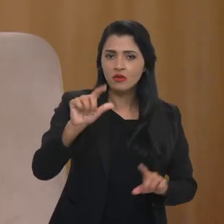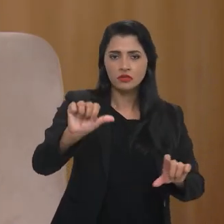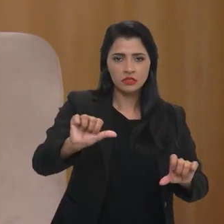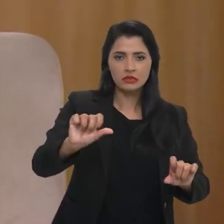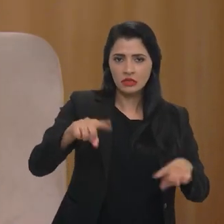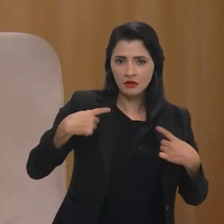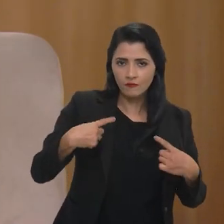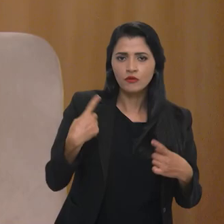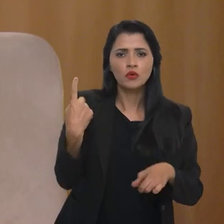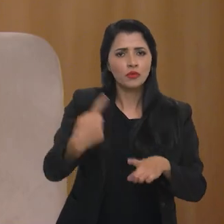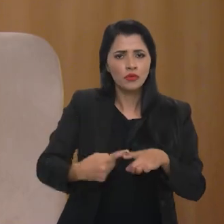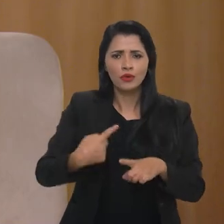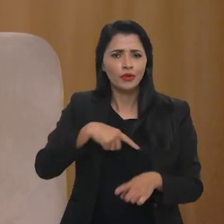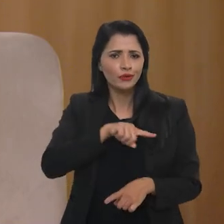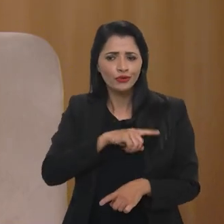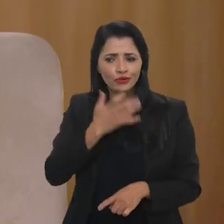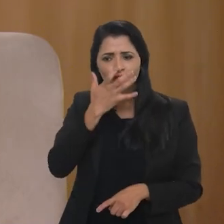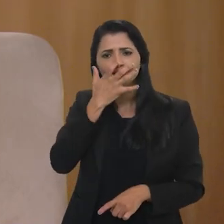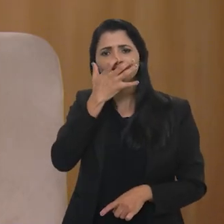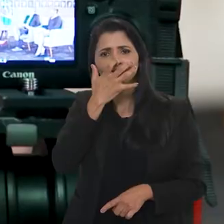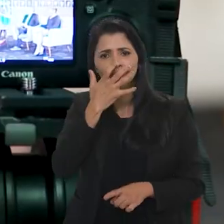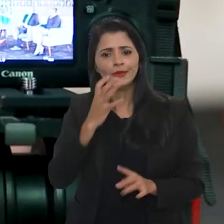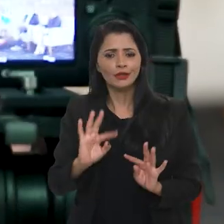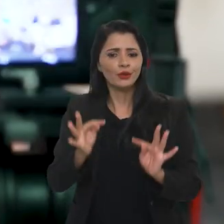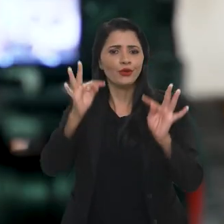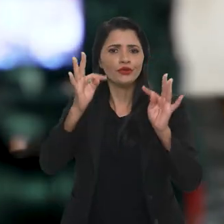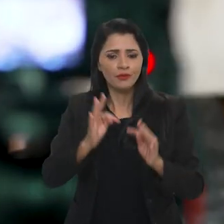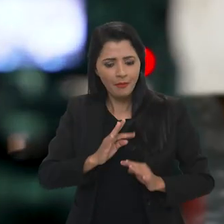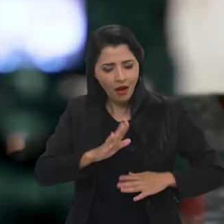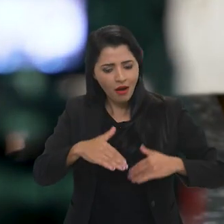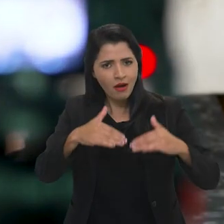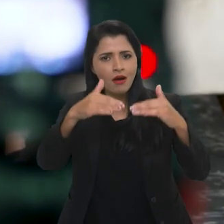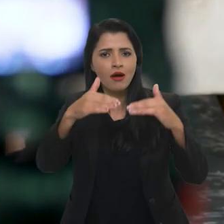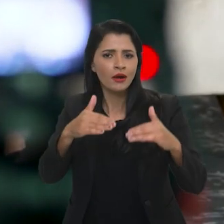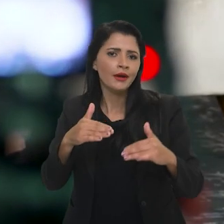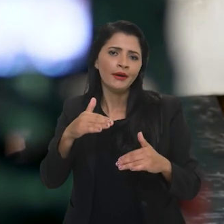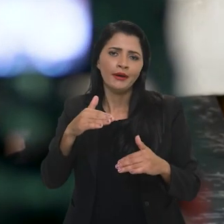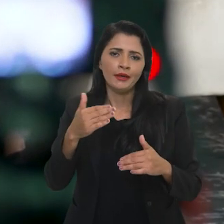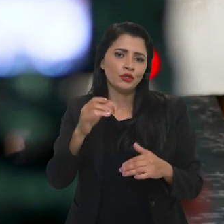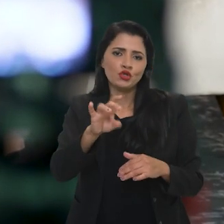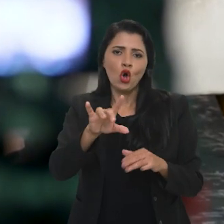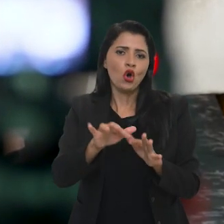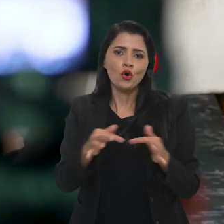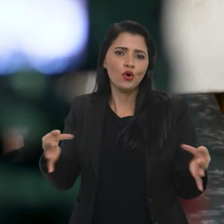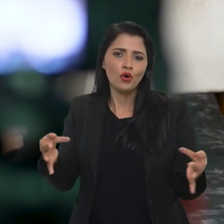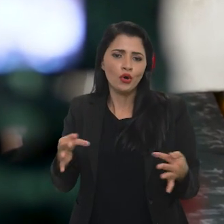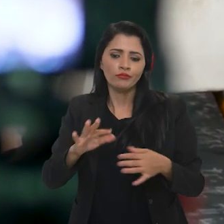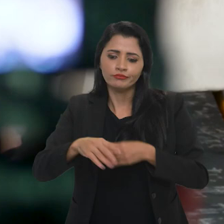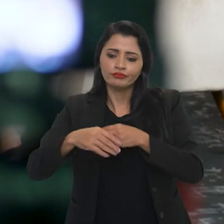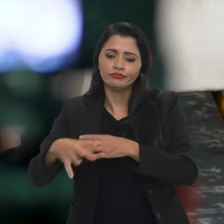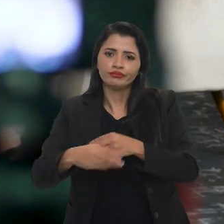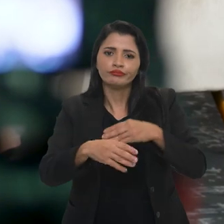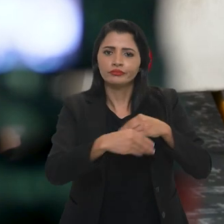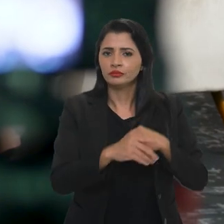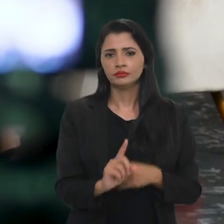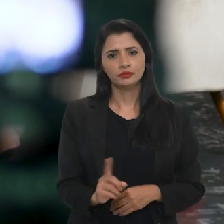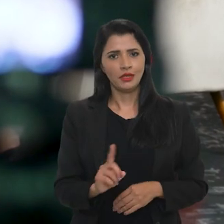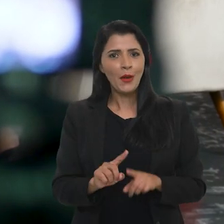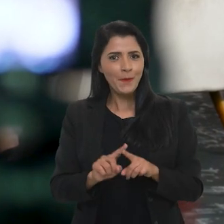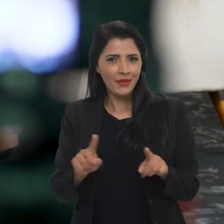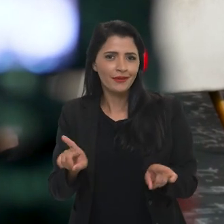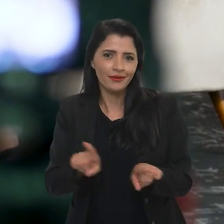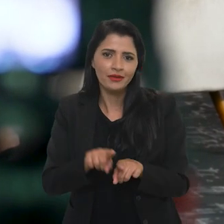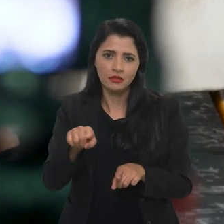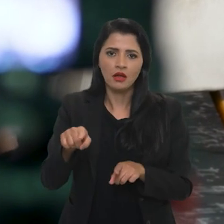primeiro porque a gente não pode olhar que as tecnologias se desenvolvem, enfim, por simples incrementos tecnológicos,